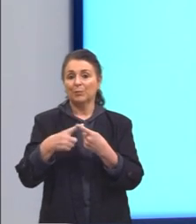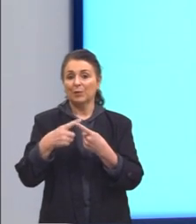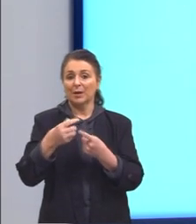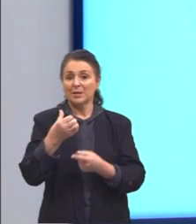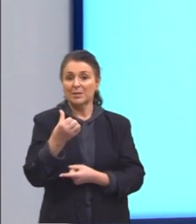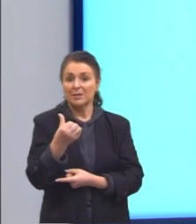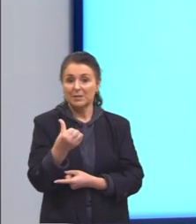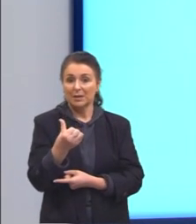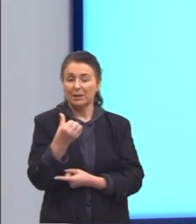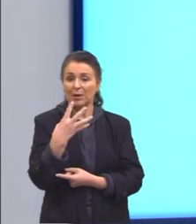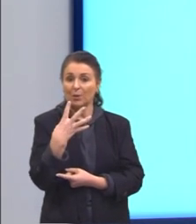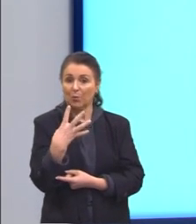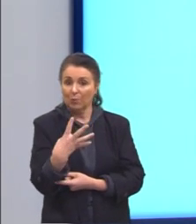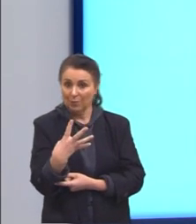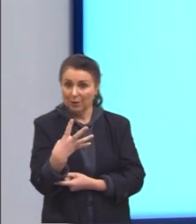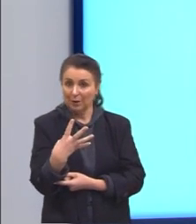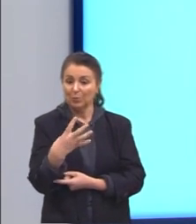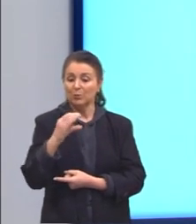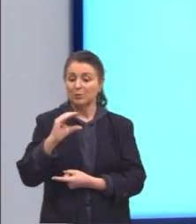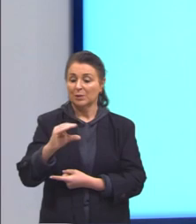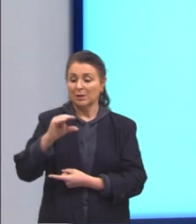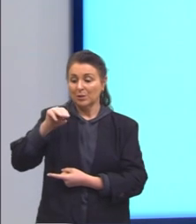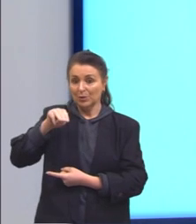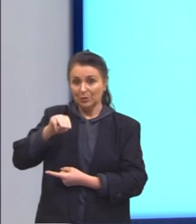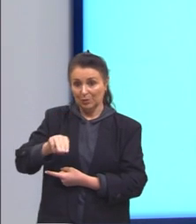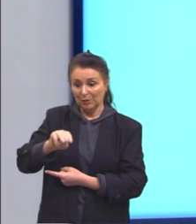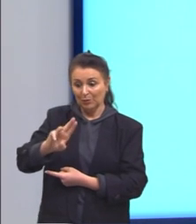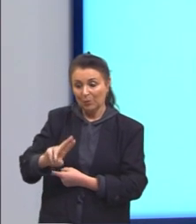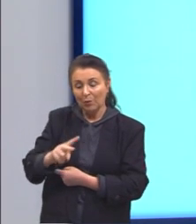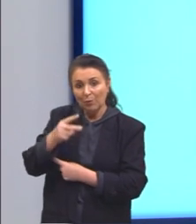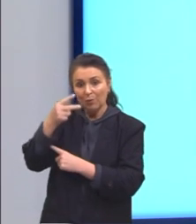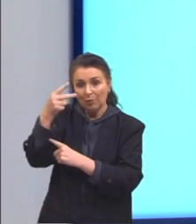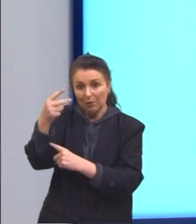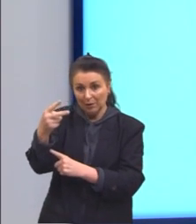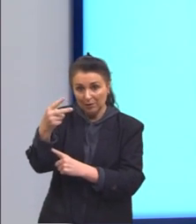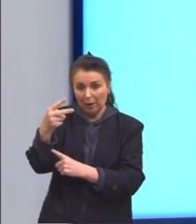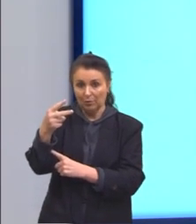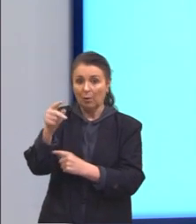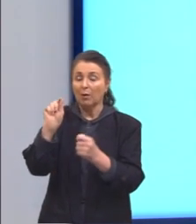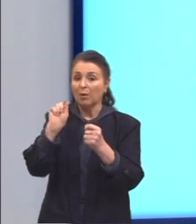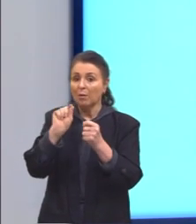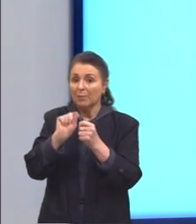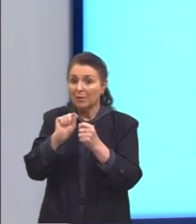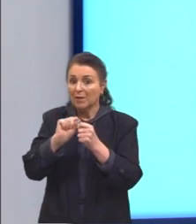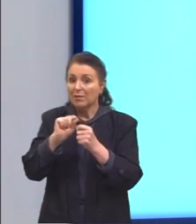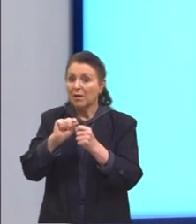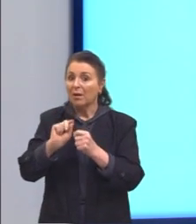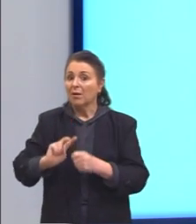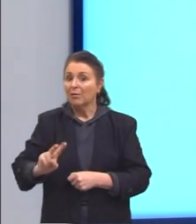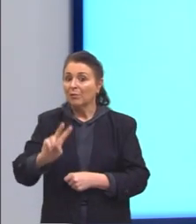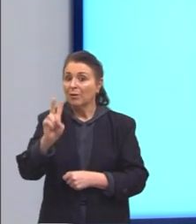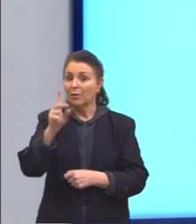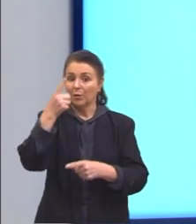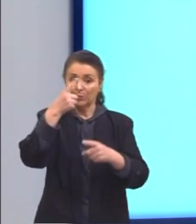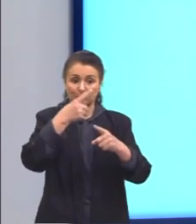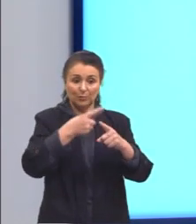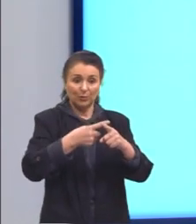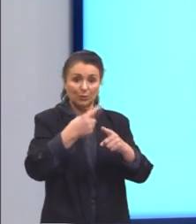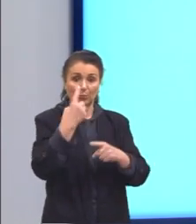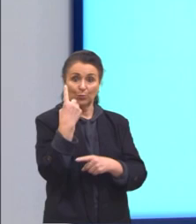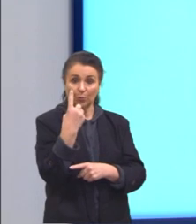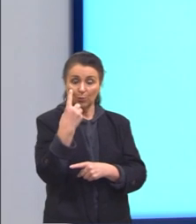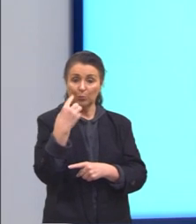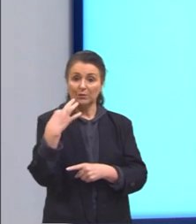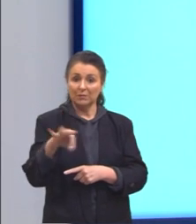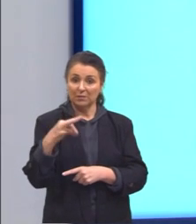Portanto, 64 centímetros quadrados. Custo de fabricação, então, multiplicando por 1 centavo, nós temos